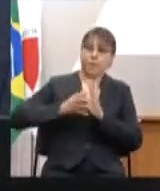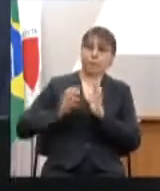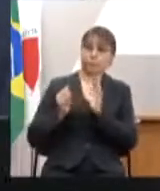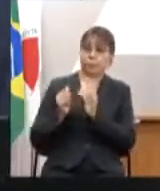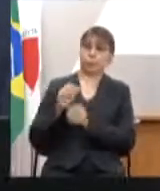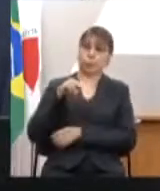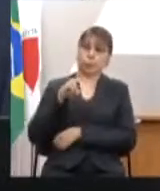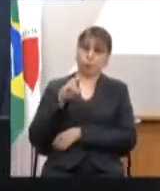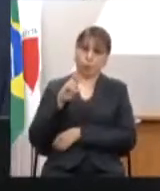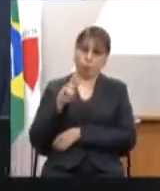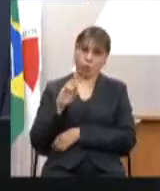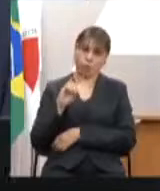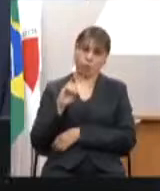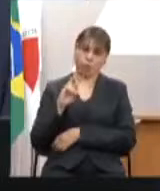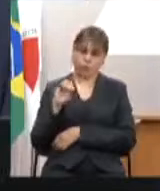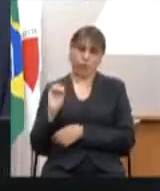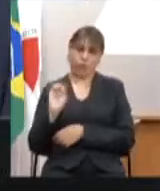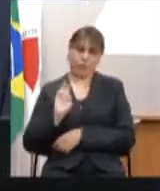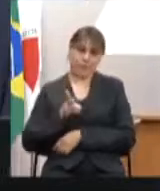deputada, sei da vossa,